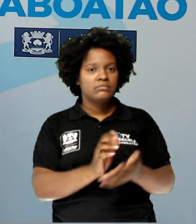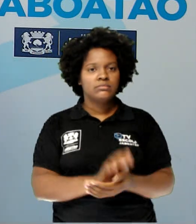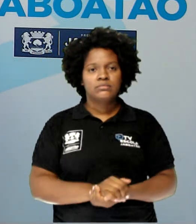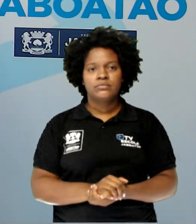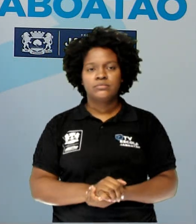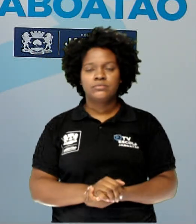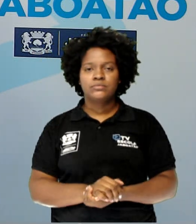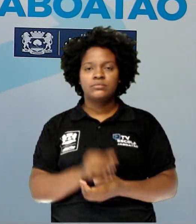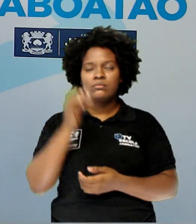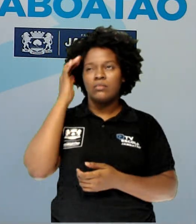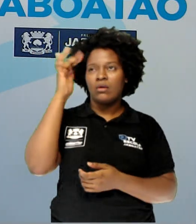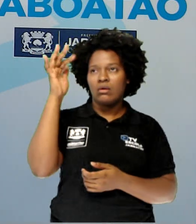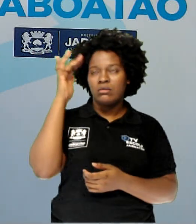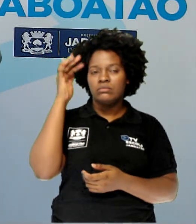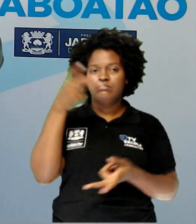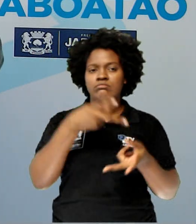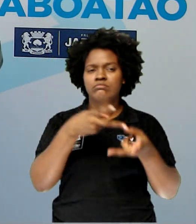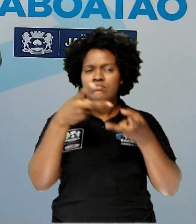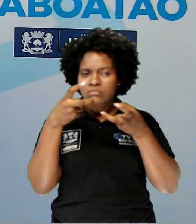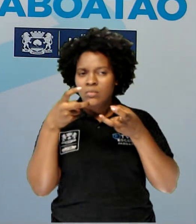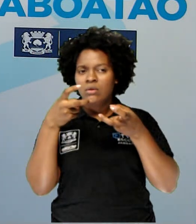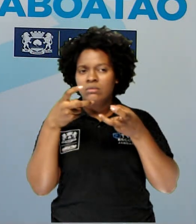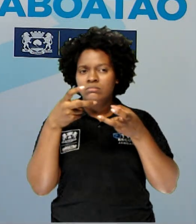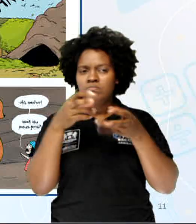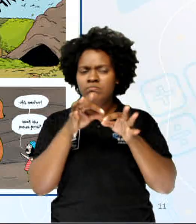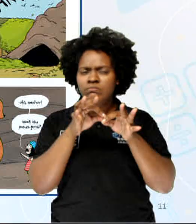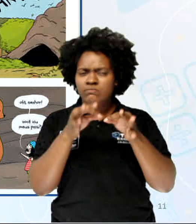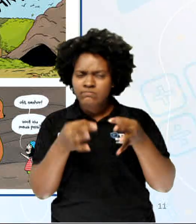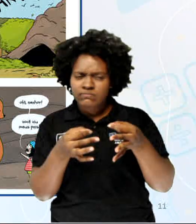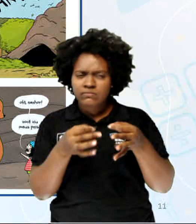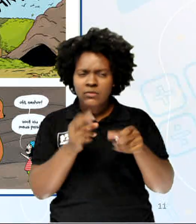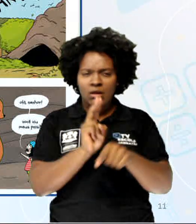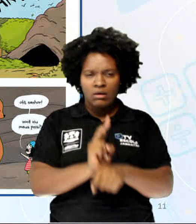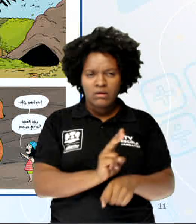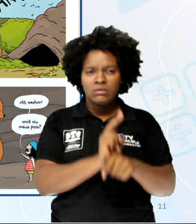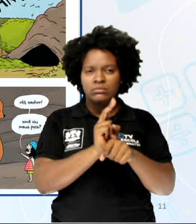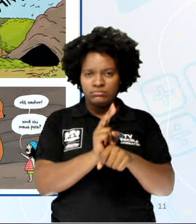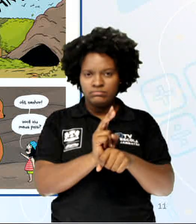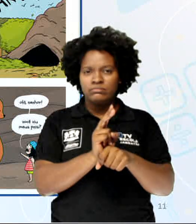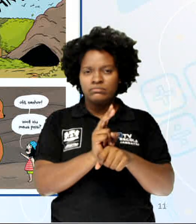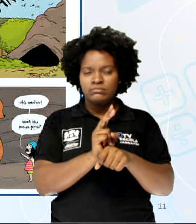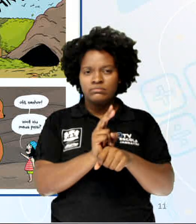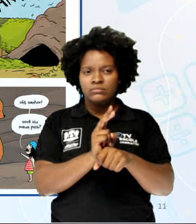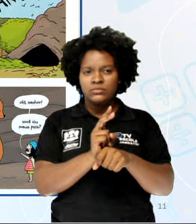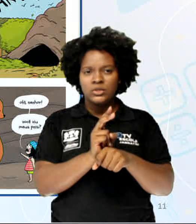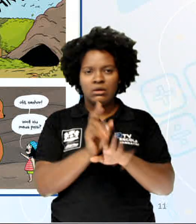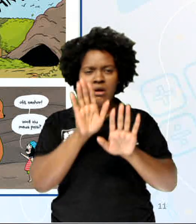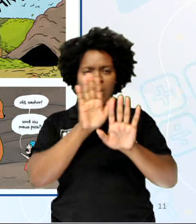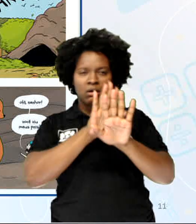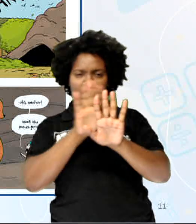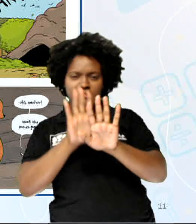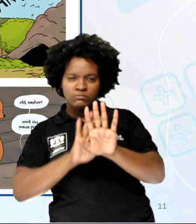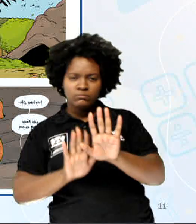Prestem aqui atenção de forma cuidadosa, gente. Inclusive na presença das sombras.